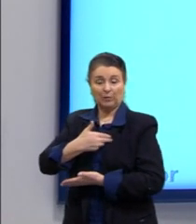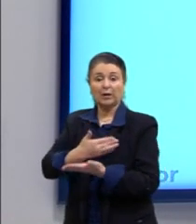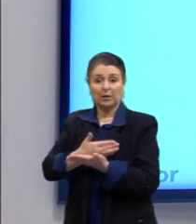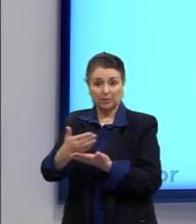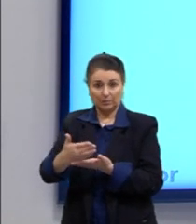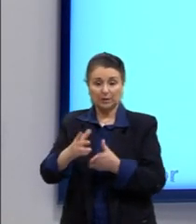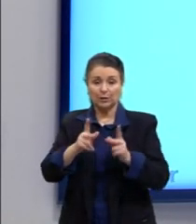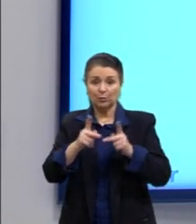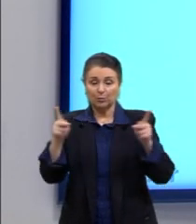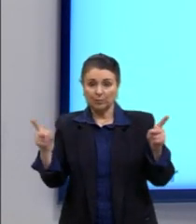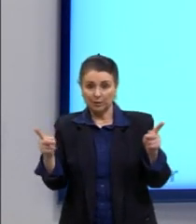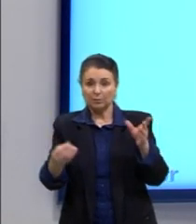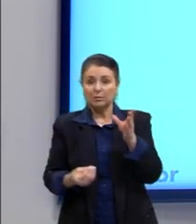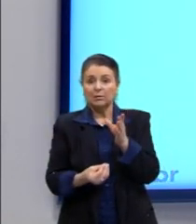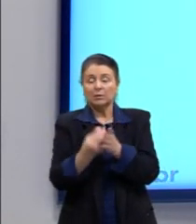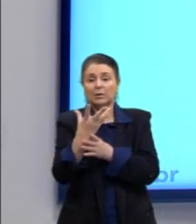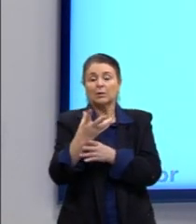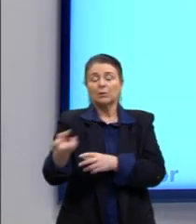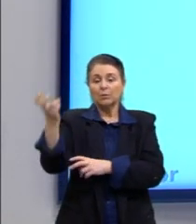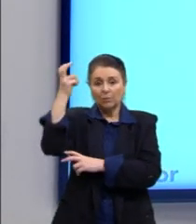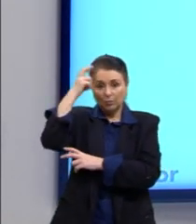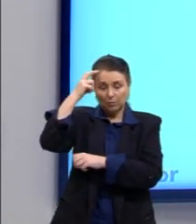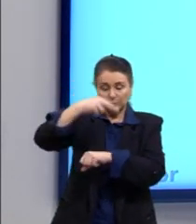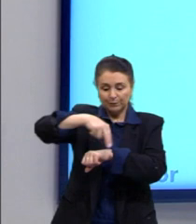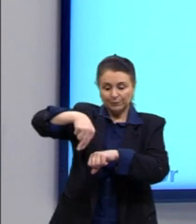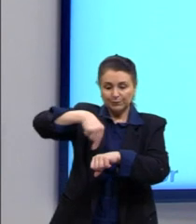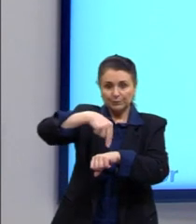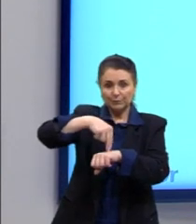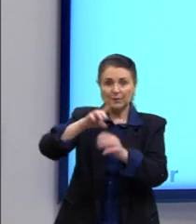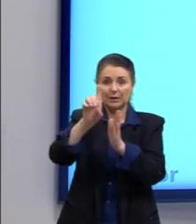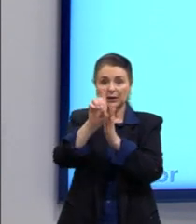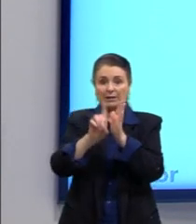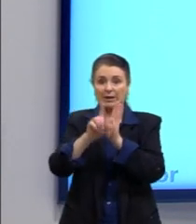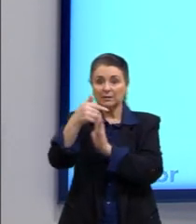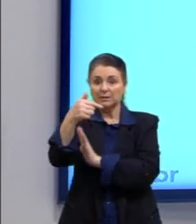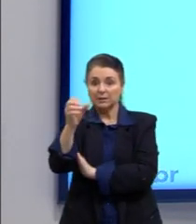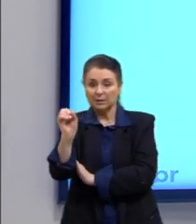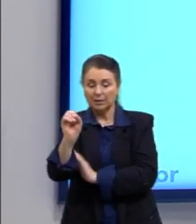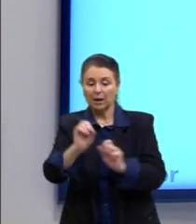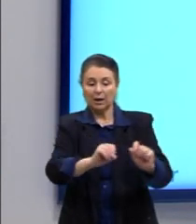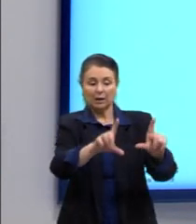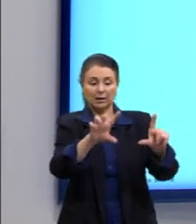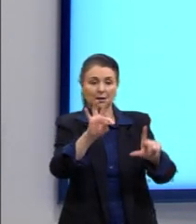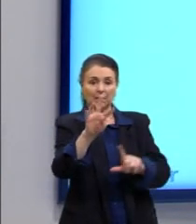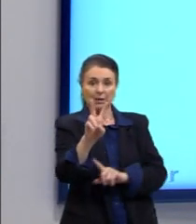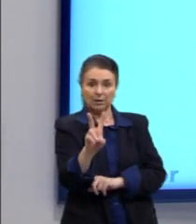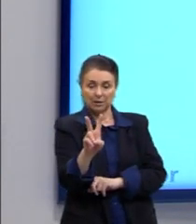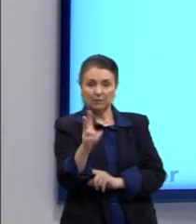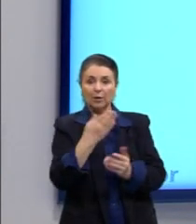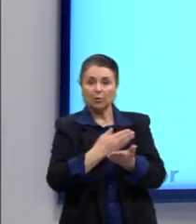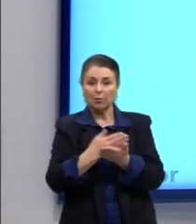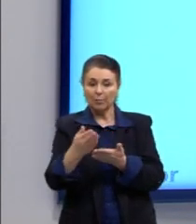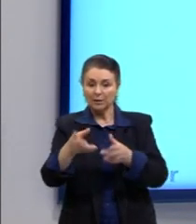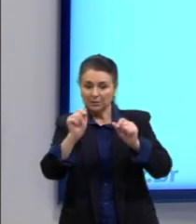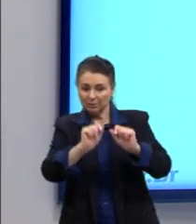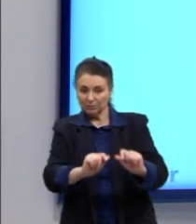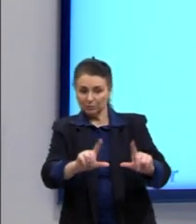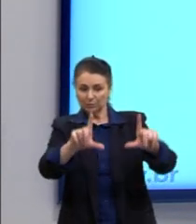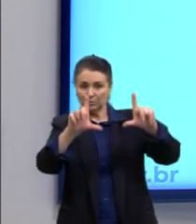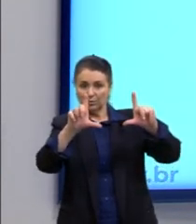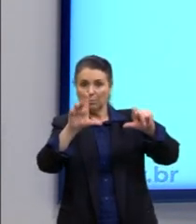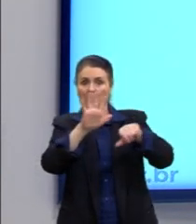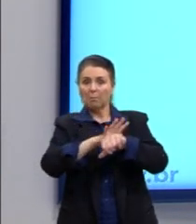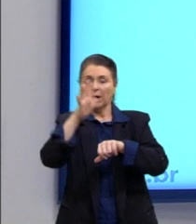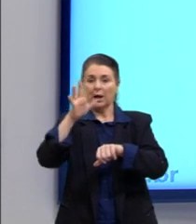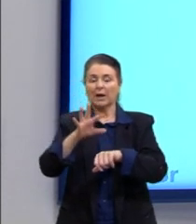na produção de uma cultura nacionalista. E ali que é a década de 70, então, que a televisão passa a assumir a audiência das rádios, né? As